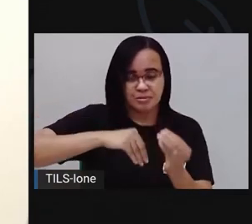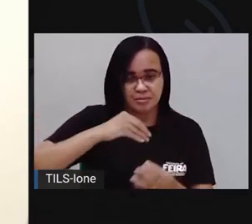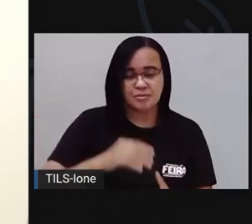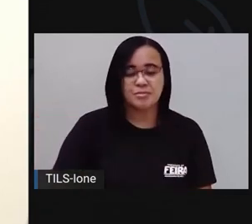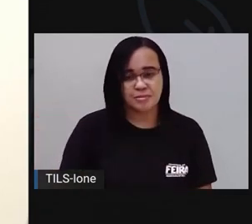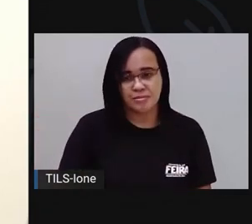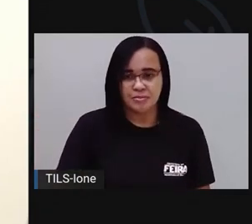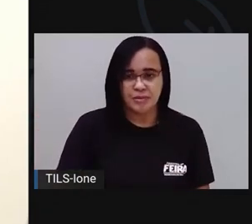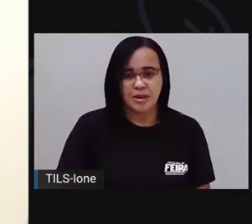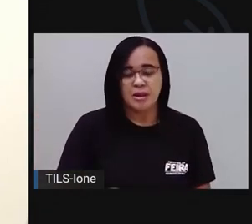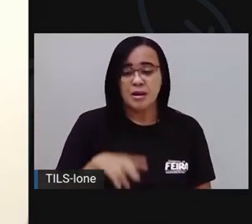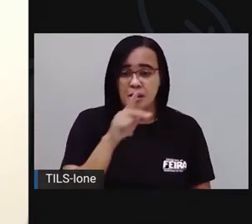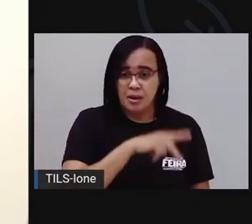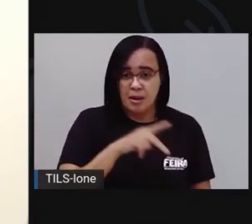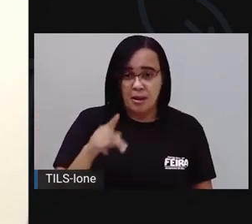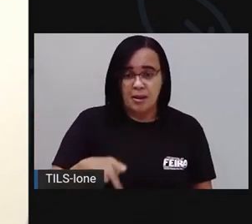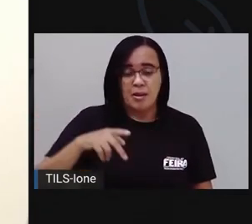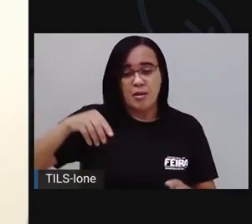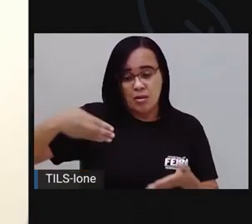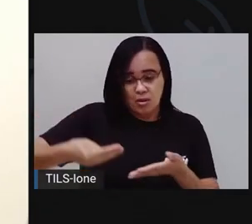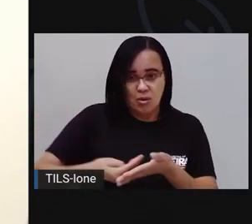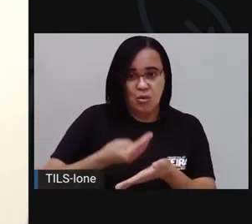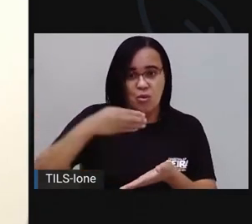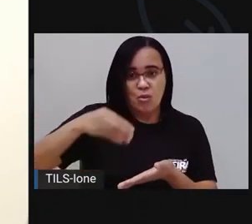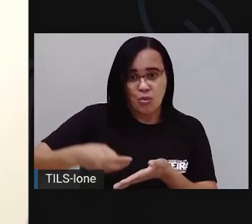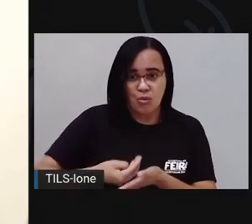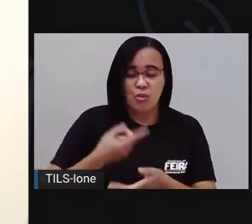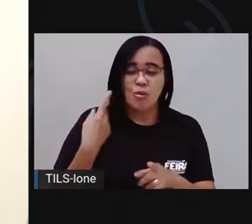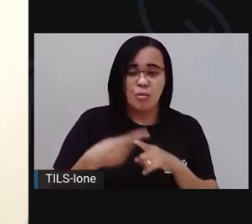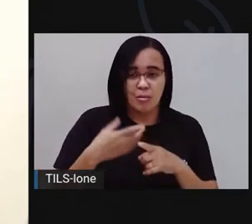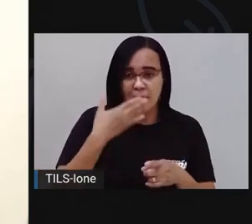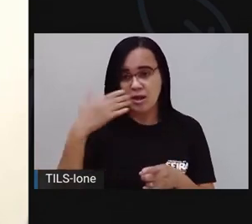mexendo na balança. Mas em casa dá para vocês fazerem aí com a mão.